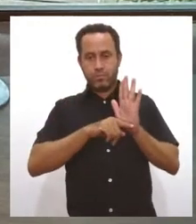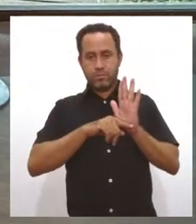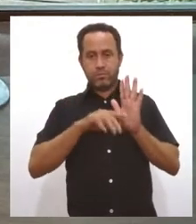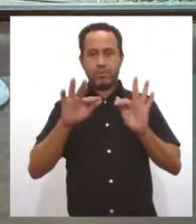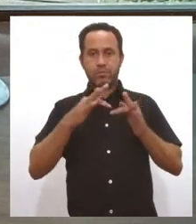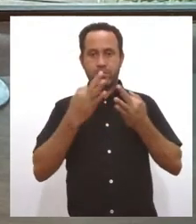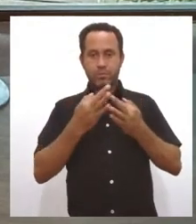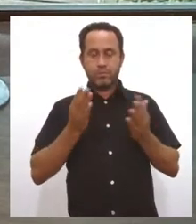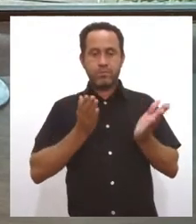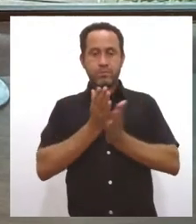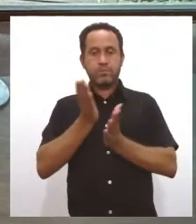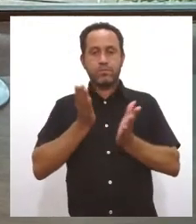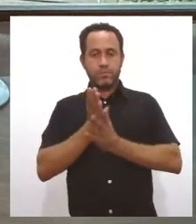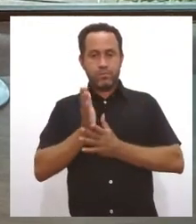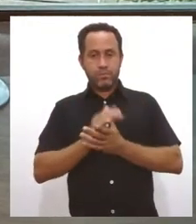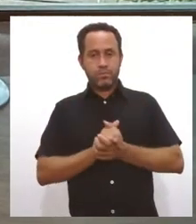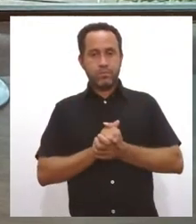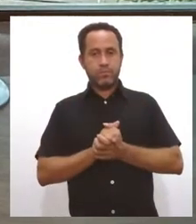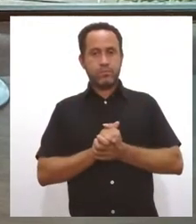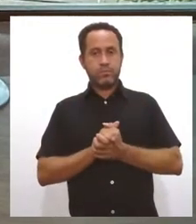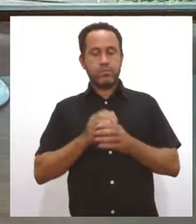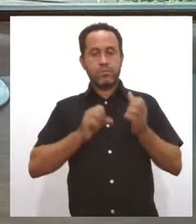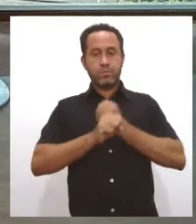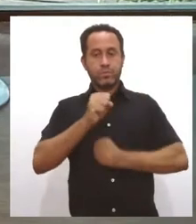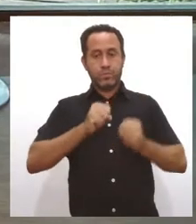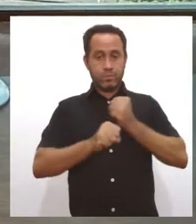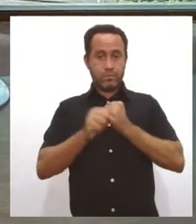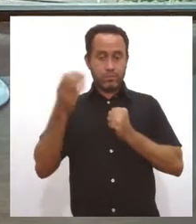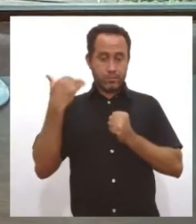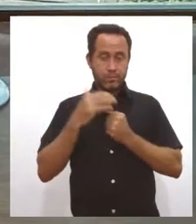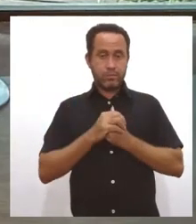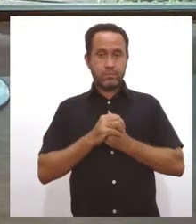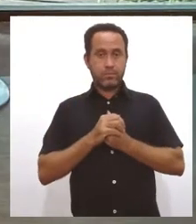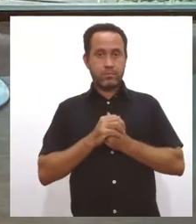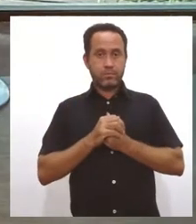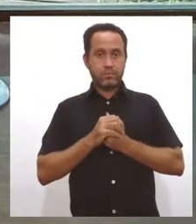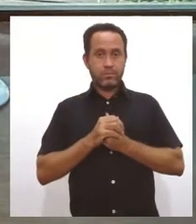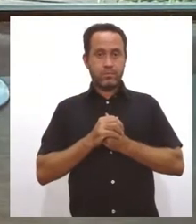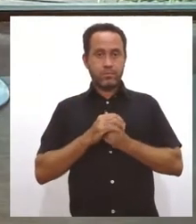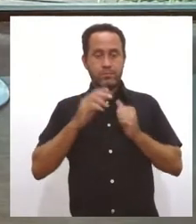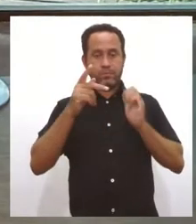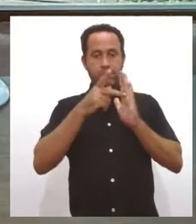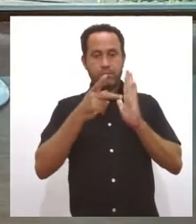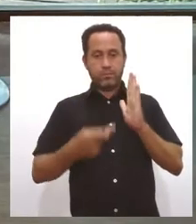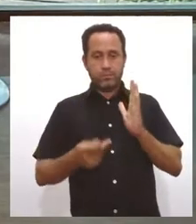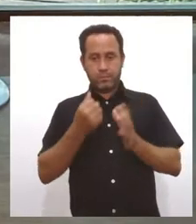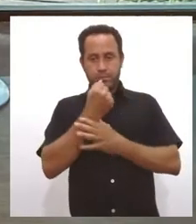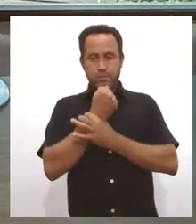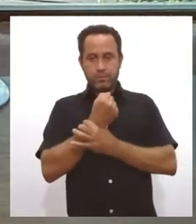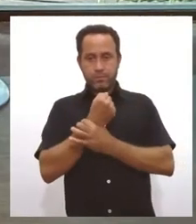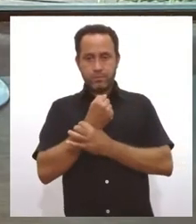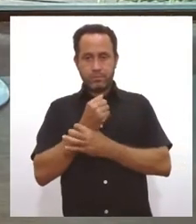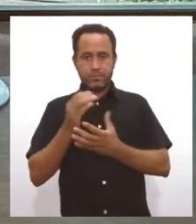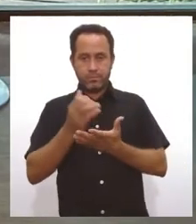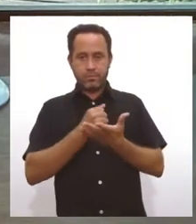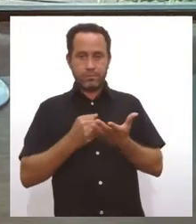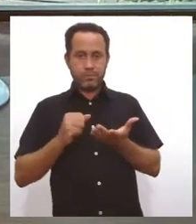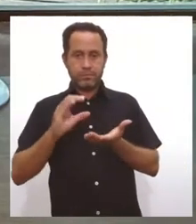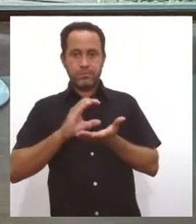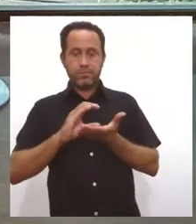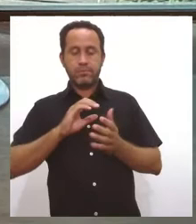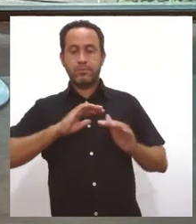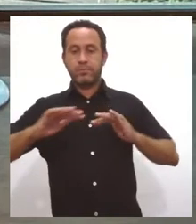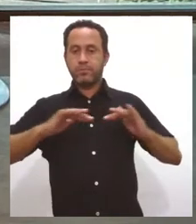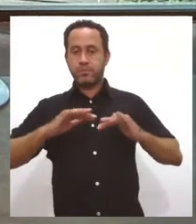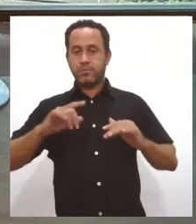aprovado no ano passado. Na verdade, a ideia desse projeto é garantir recursos para o fomento da atividade e